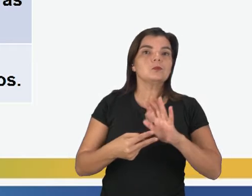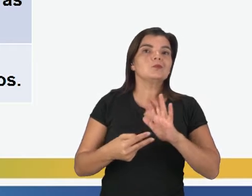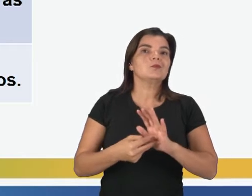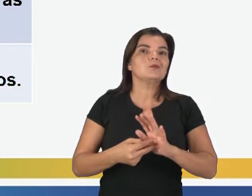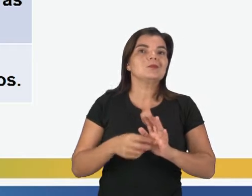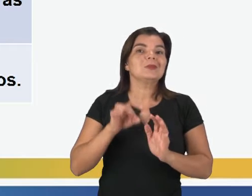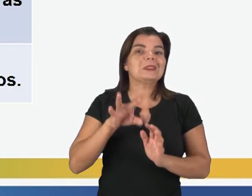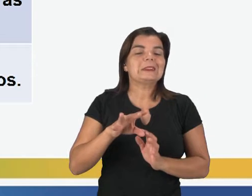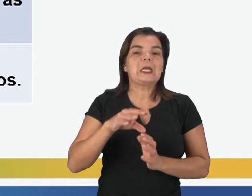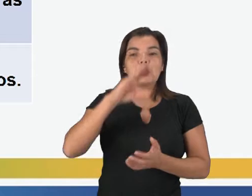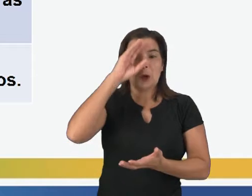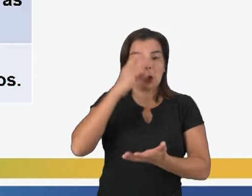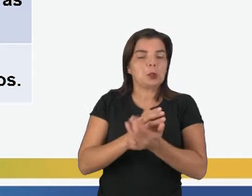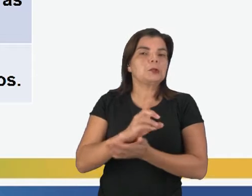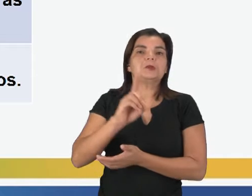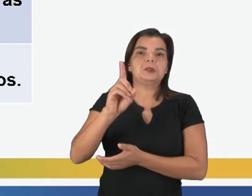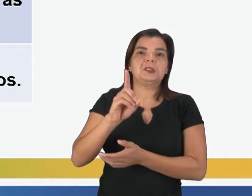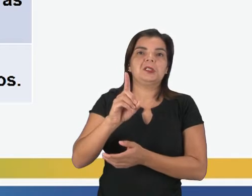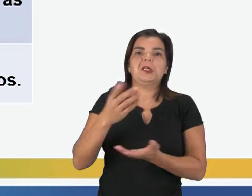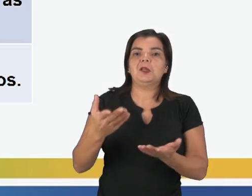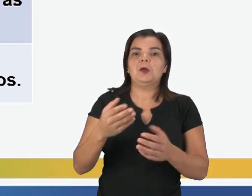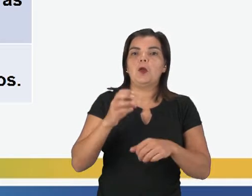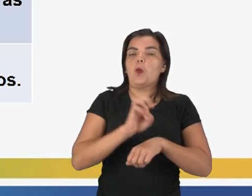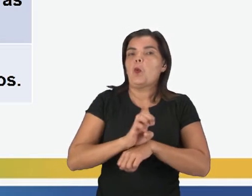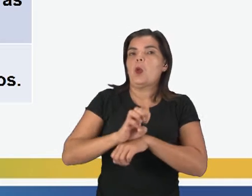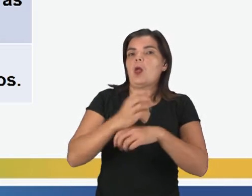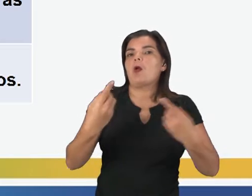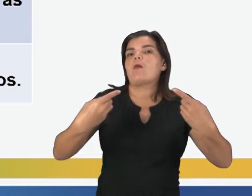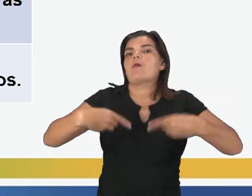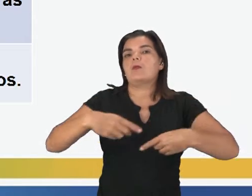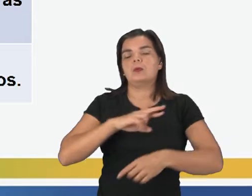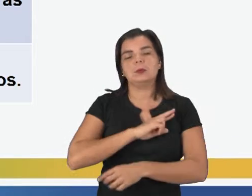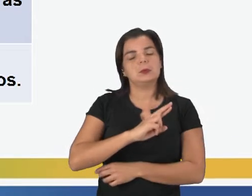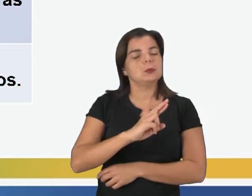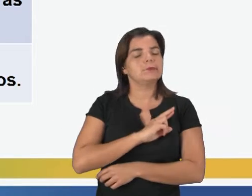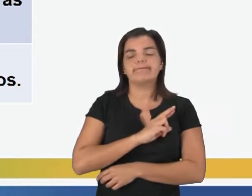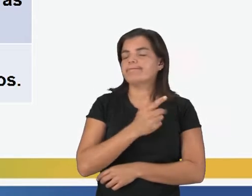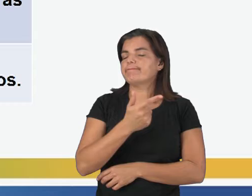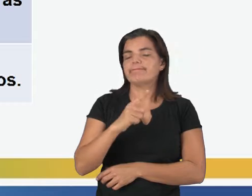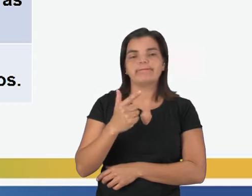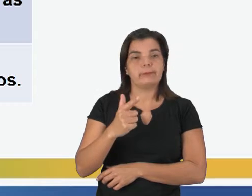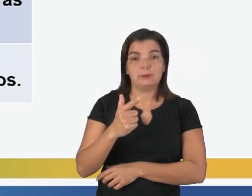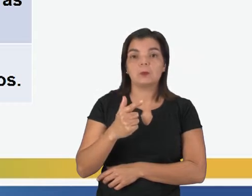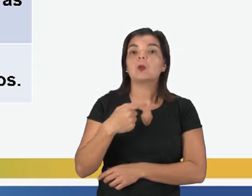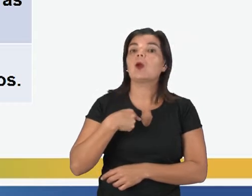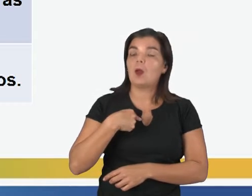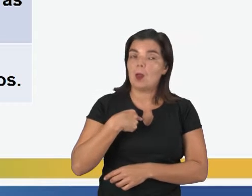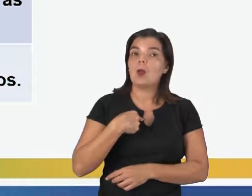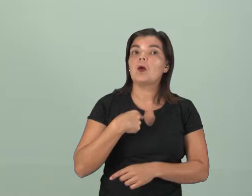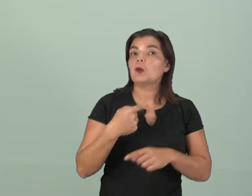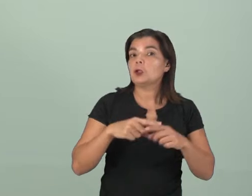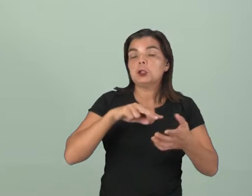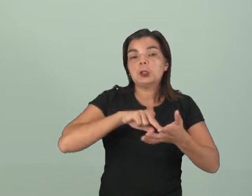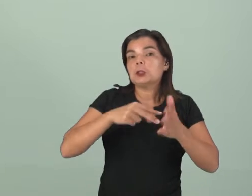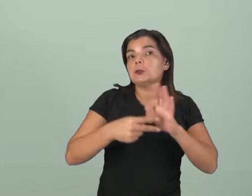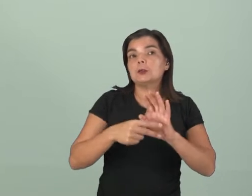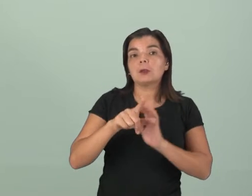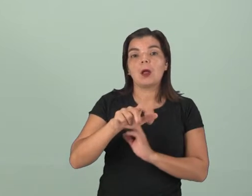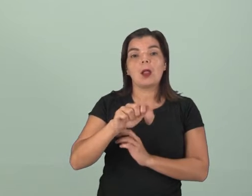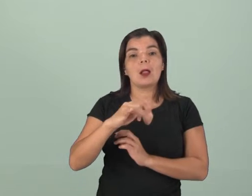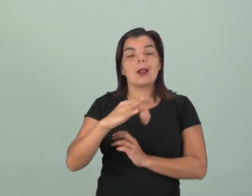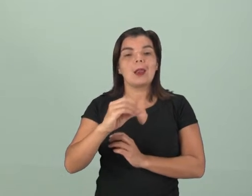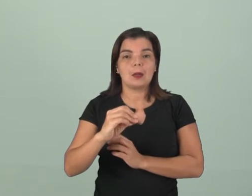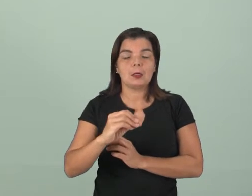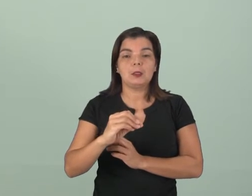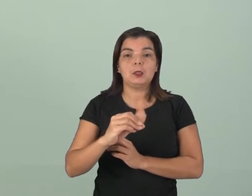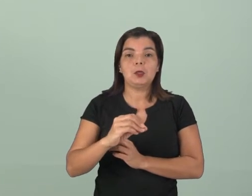um Estado ateu, um Estado contra a religião, um Estado laico. Não significa que ele